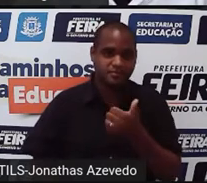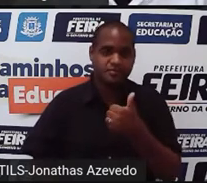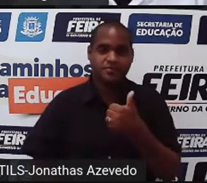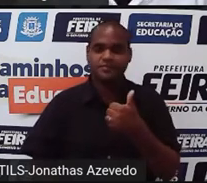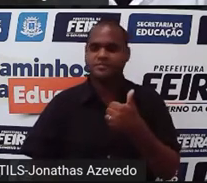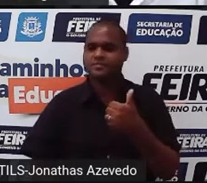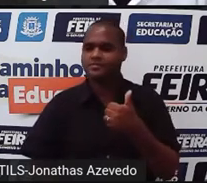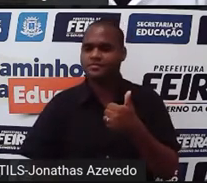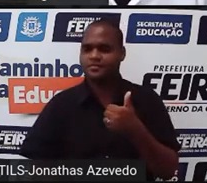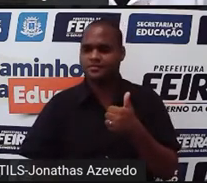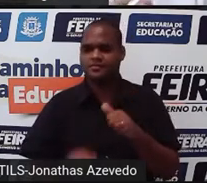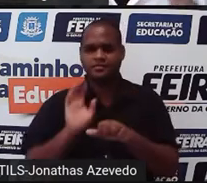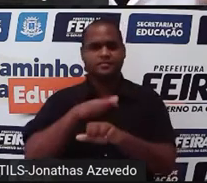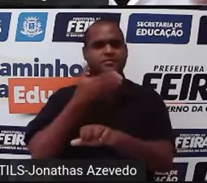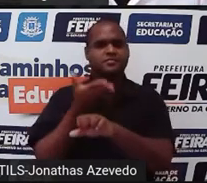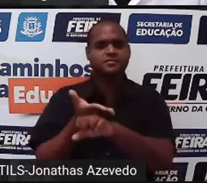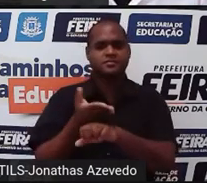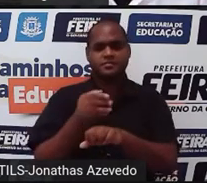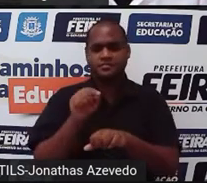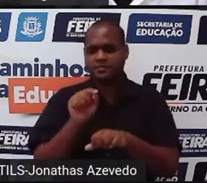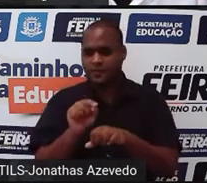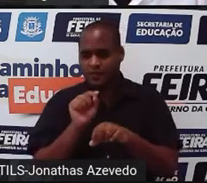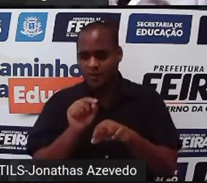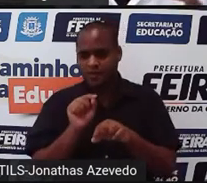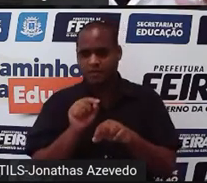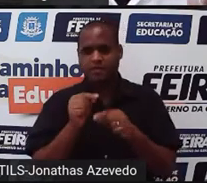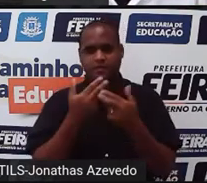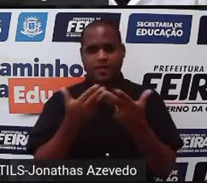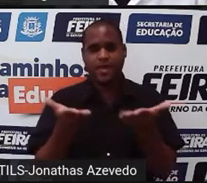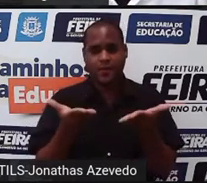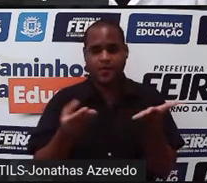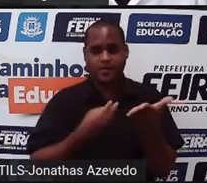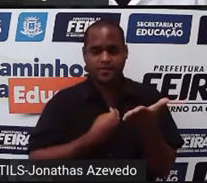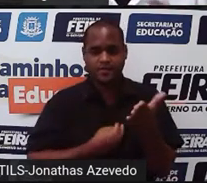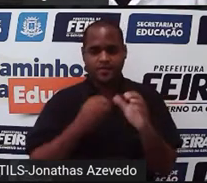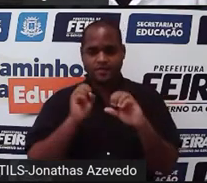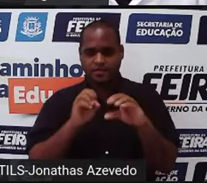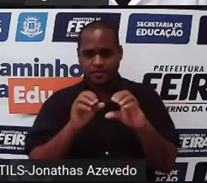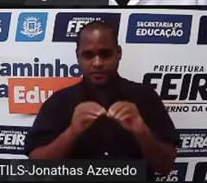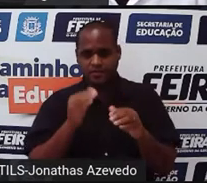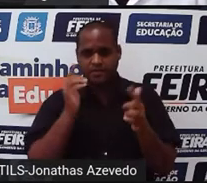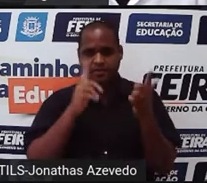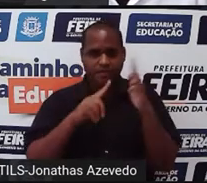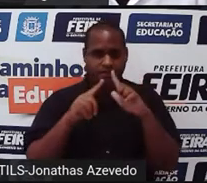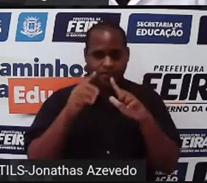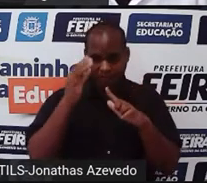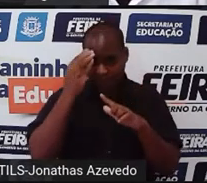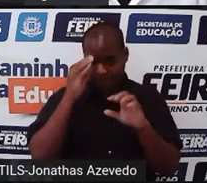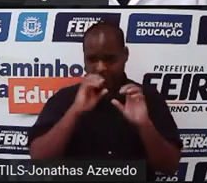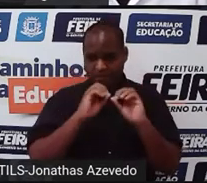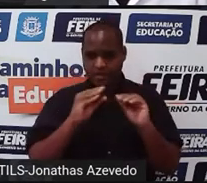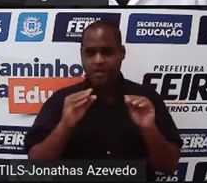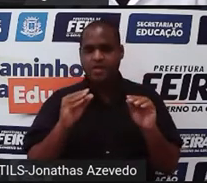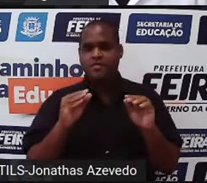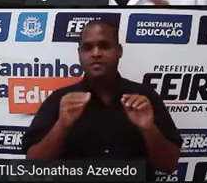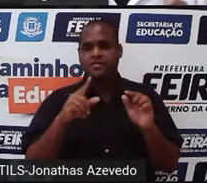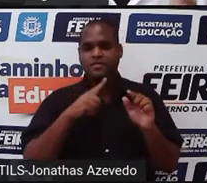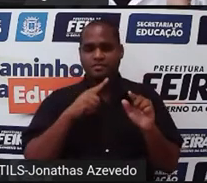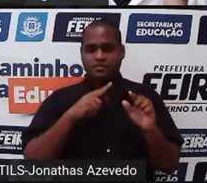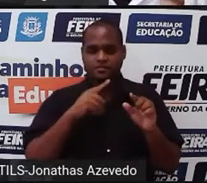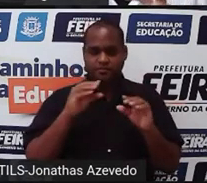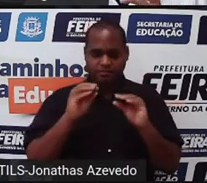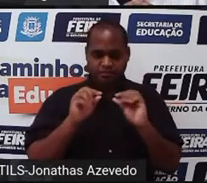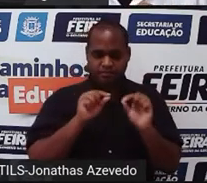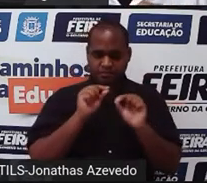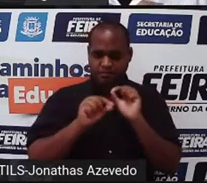Bom, até aqui, né? Até esse momento aqui da aula, você conseguiu... Está conseguindo entender mais